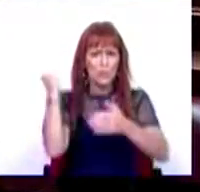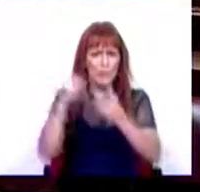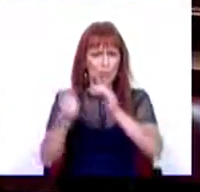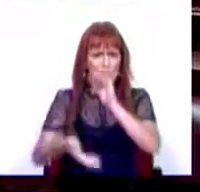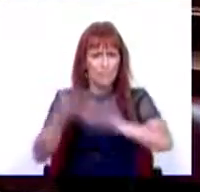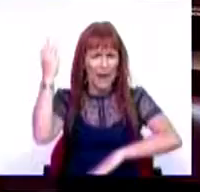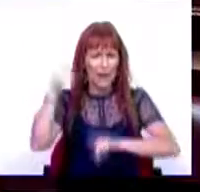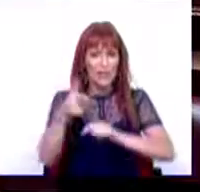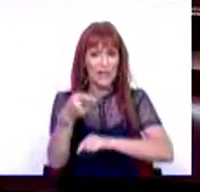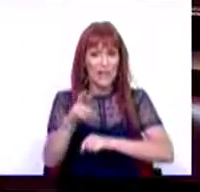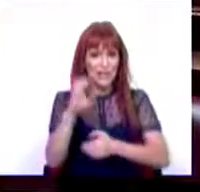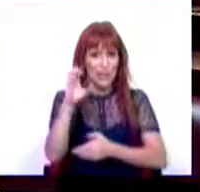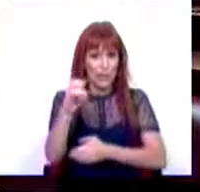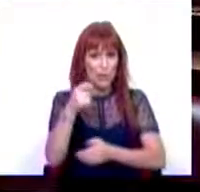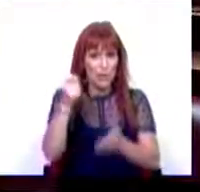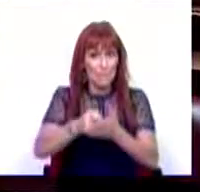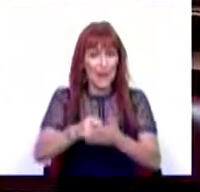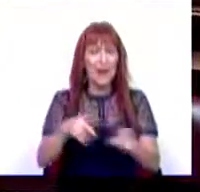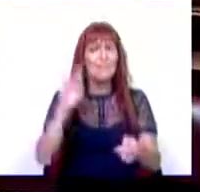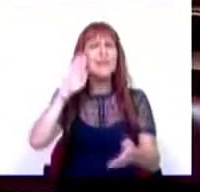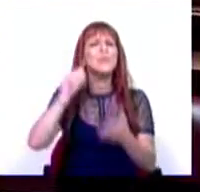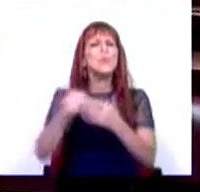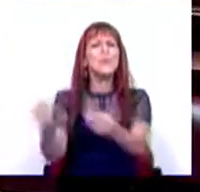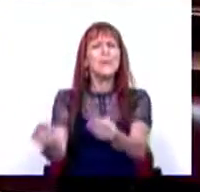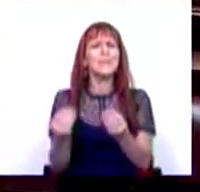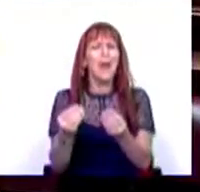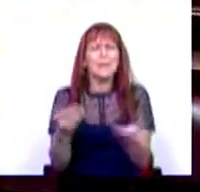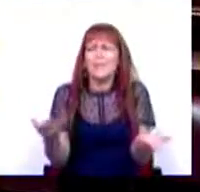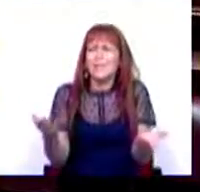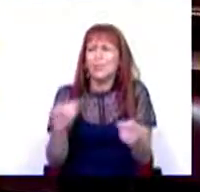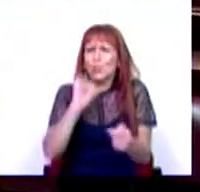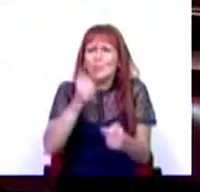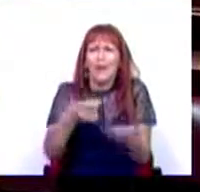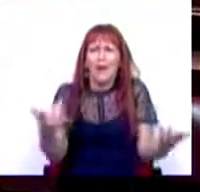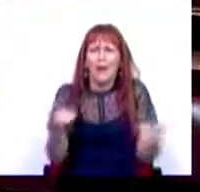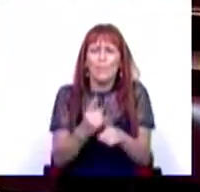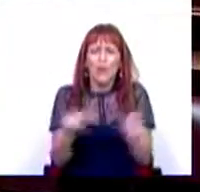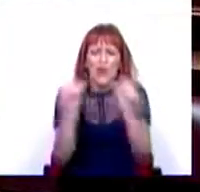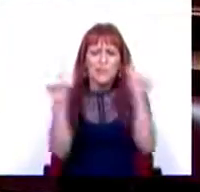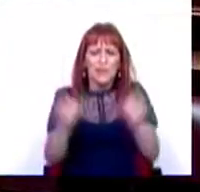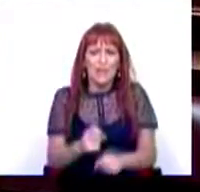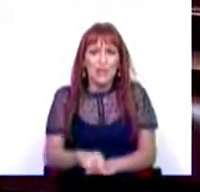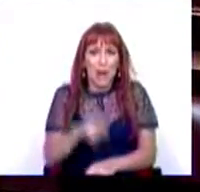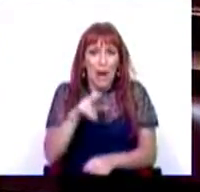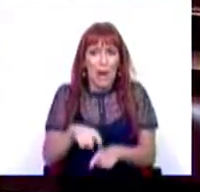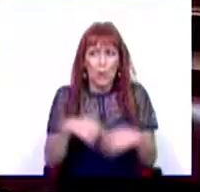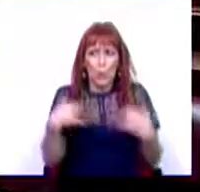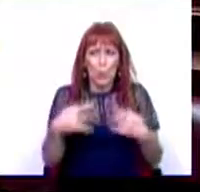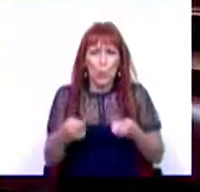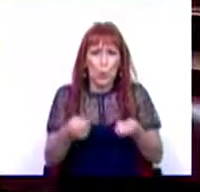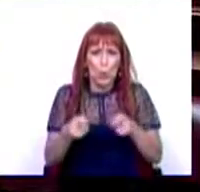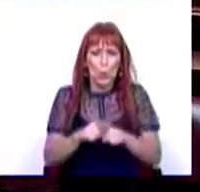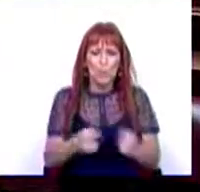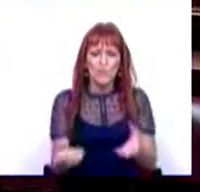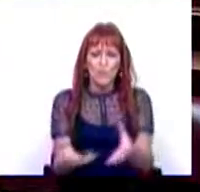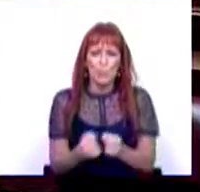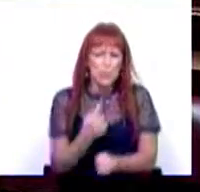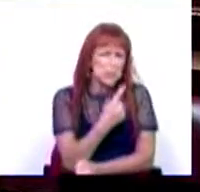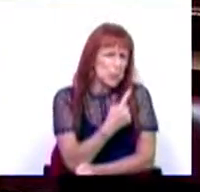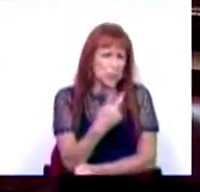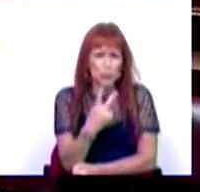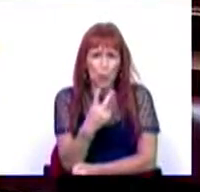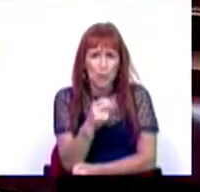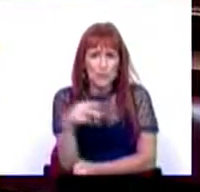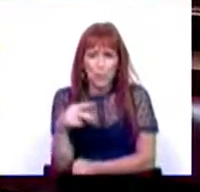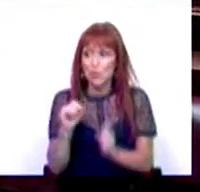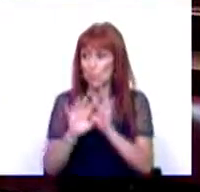nomeadamente taxa de carbono. Mas a solução que traz é inócua, porque na verdade queriam um sistema muito caro de administrar, a troca de poupança de 1 ou 2 euros